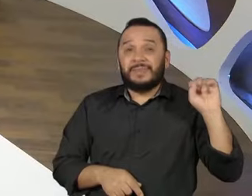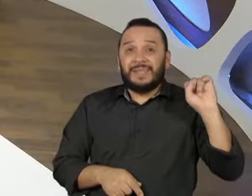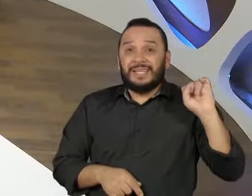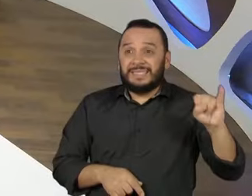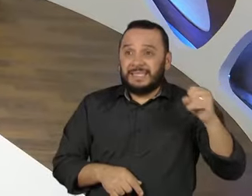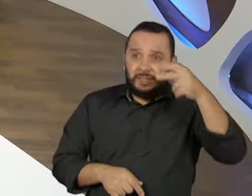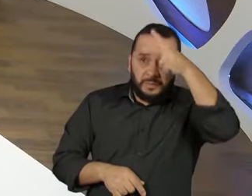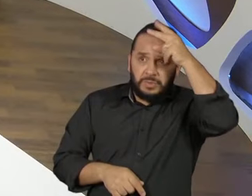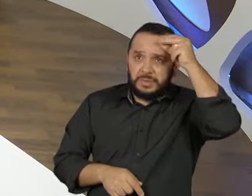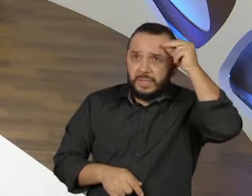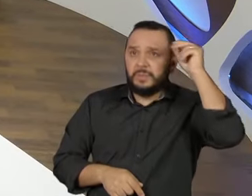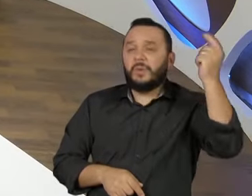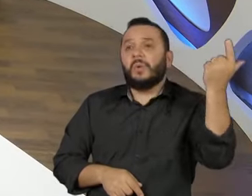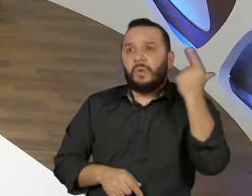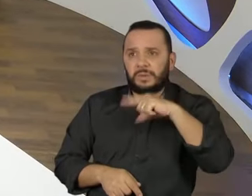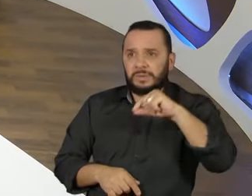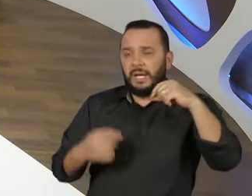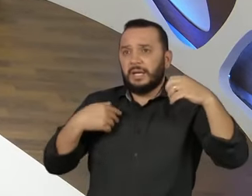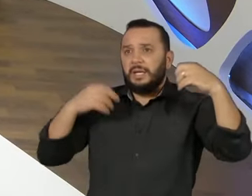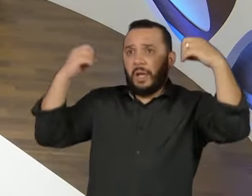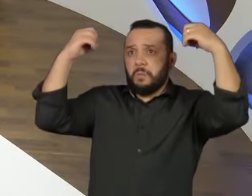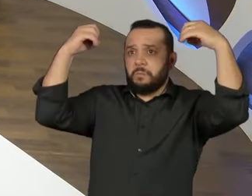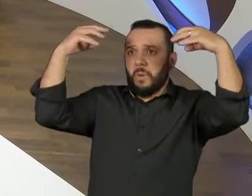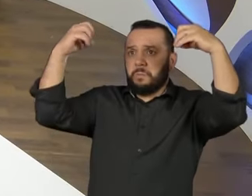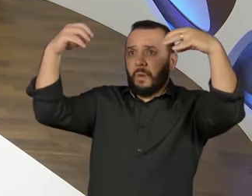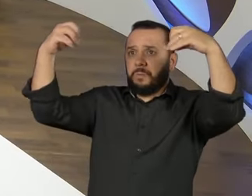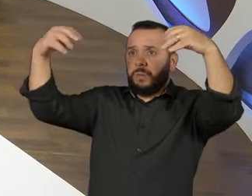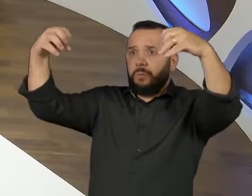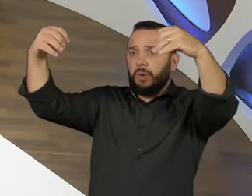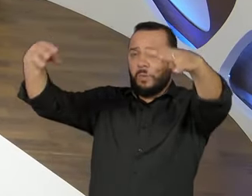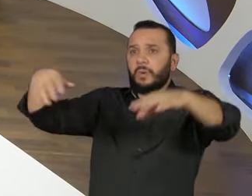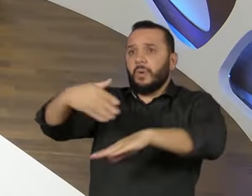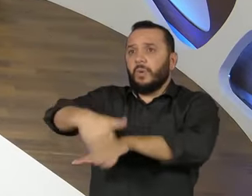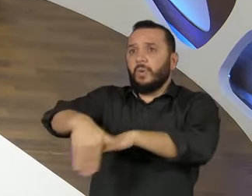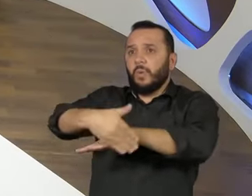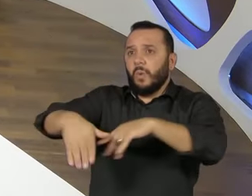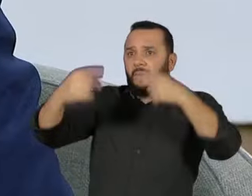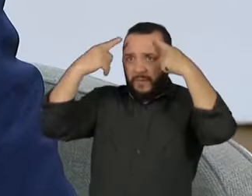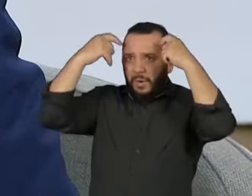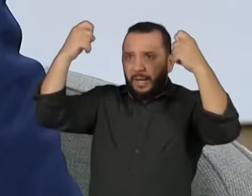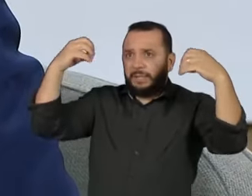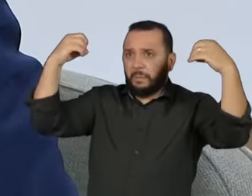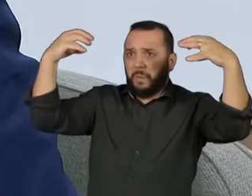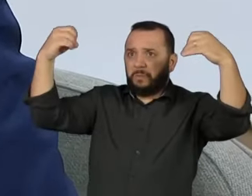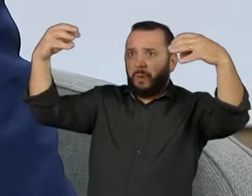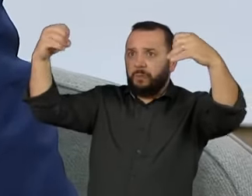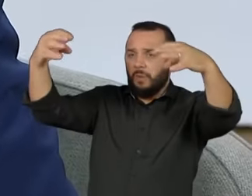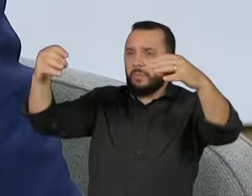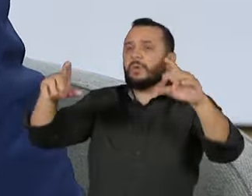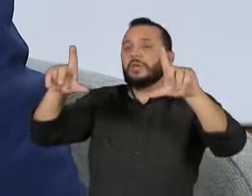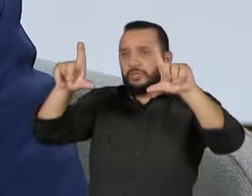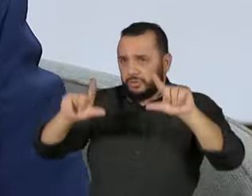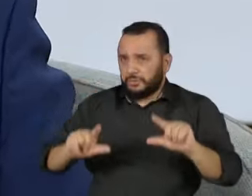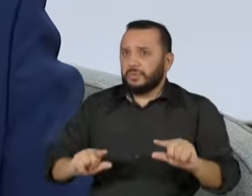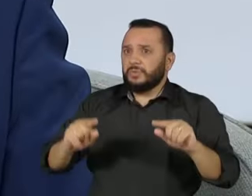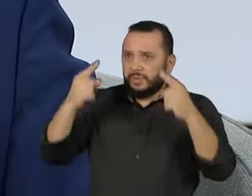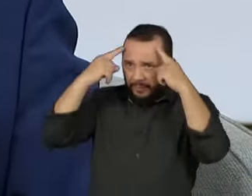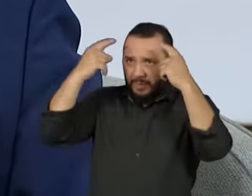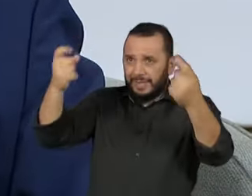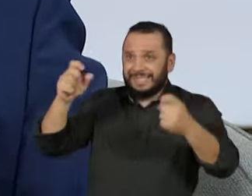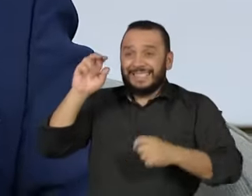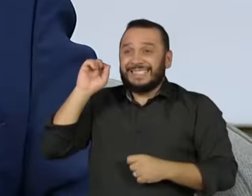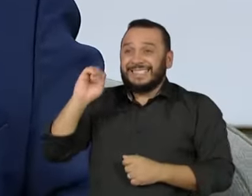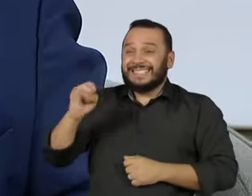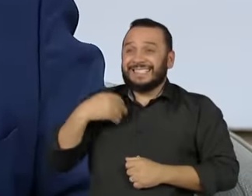uma rua violenta, ele já está diminuindo a violência. Não estou dizendo colocar câmaras, não, João. Se ele iluminar a